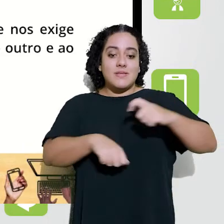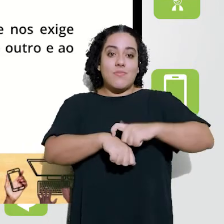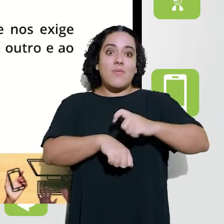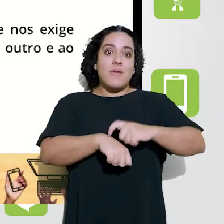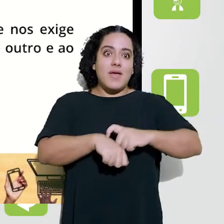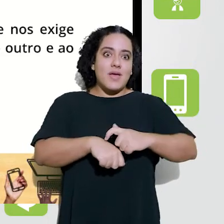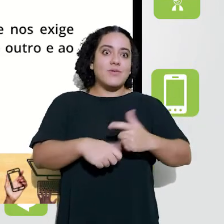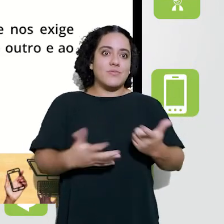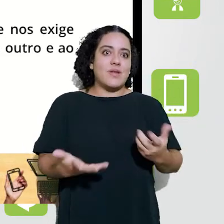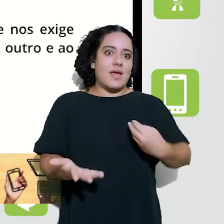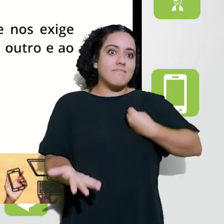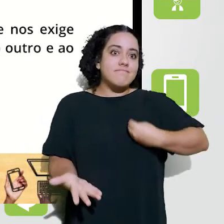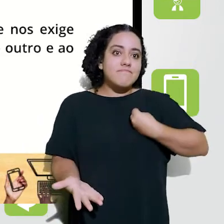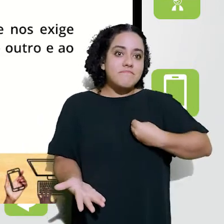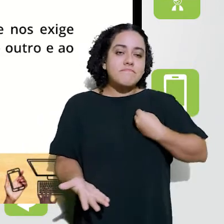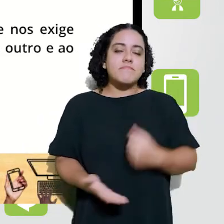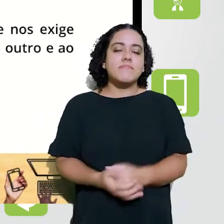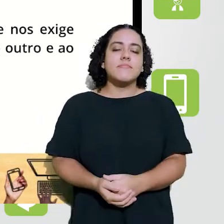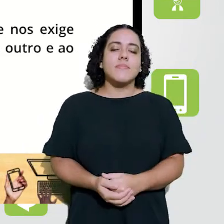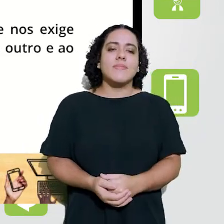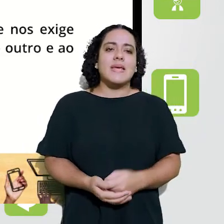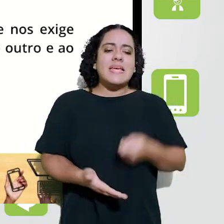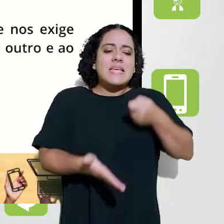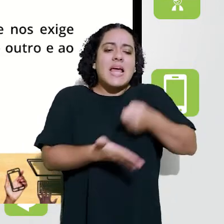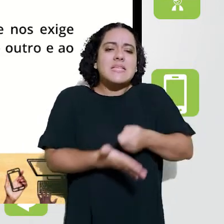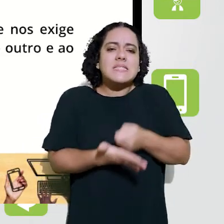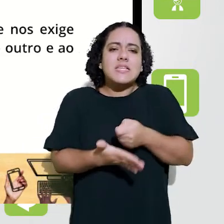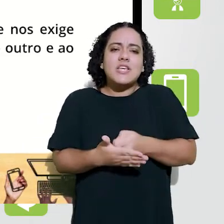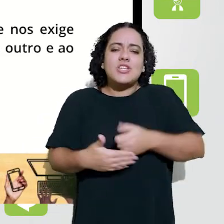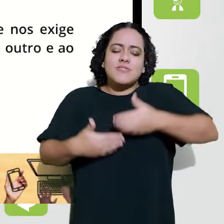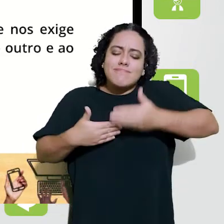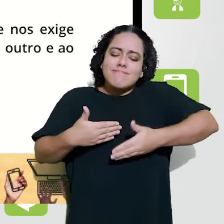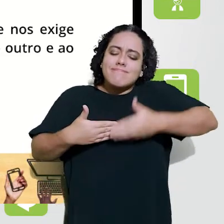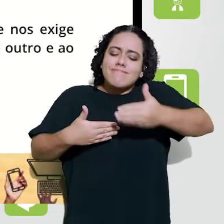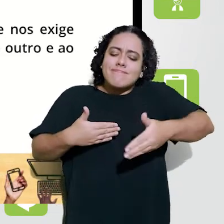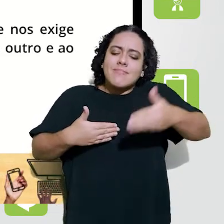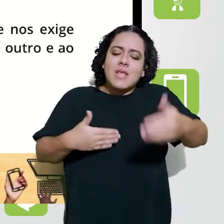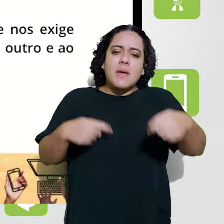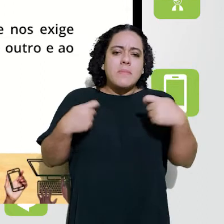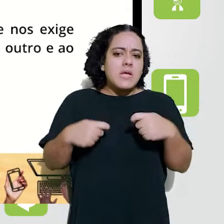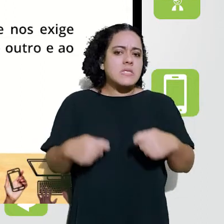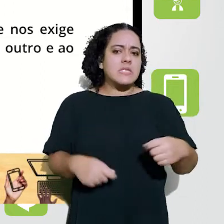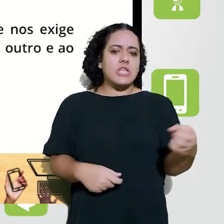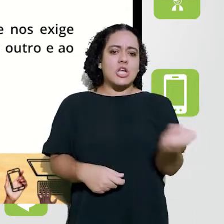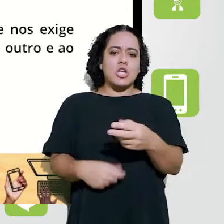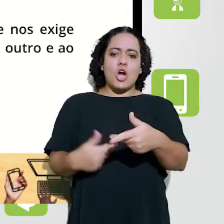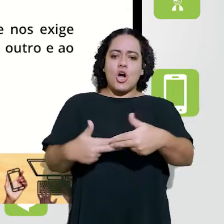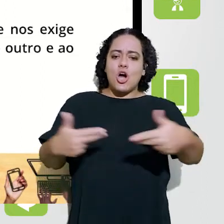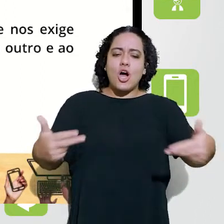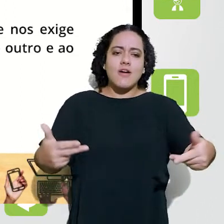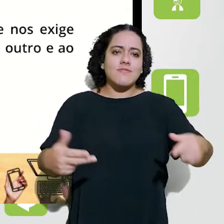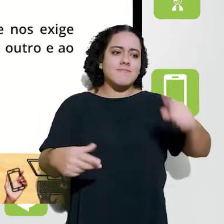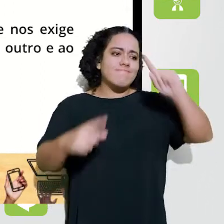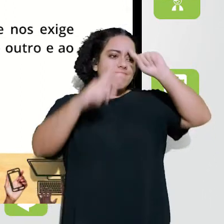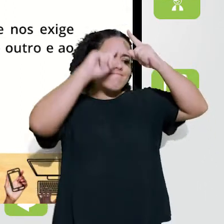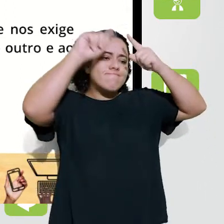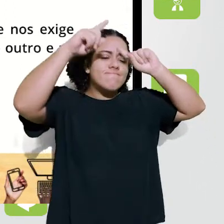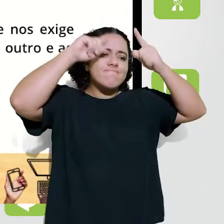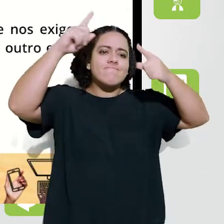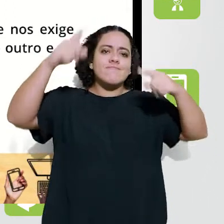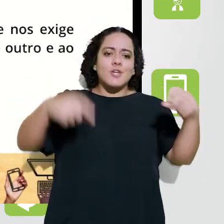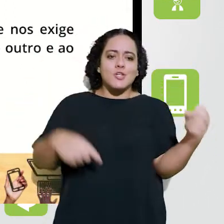a temática que a gente está tão envolvida nesse momento, né? E que nos exige, e que tem nos exigido cada vez mais